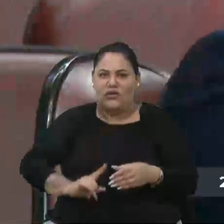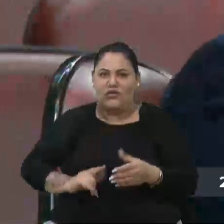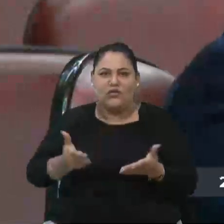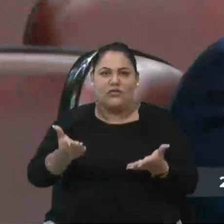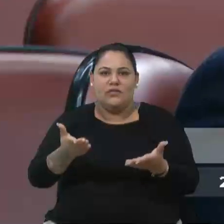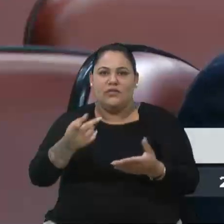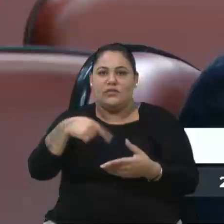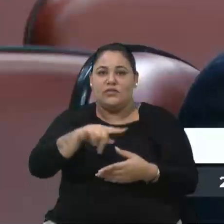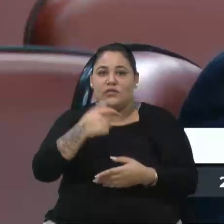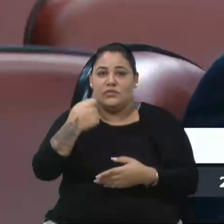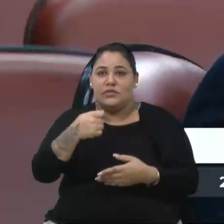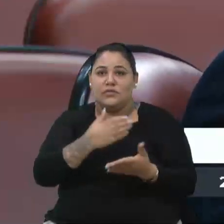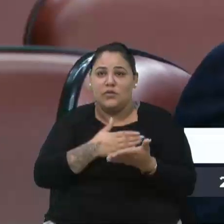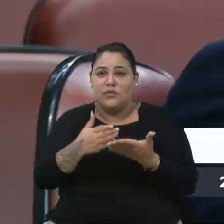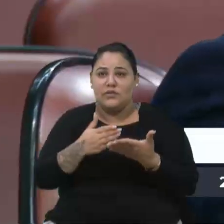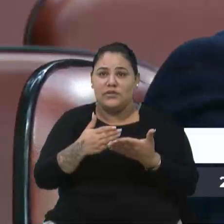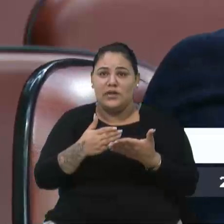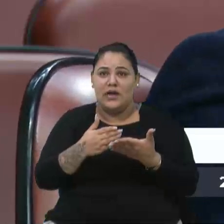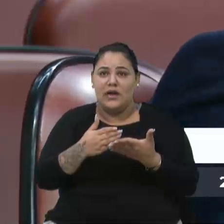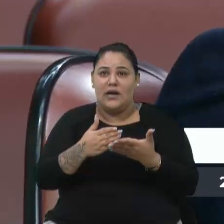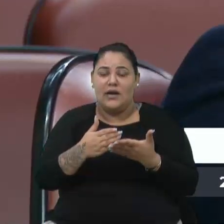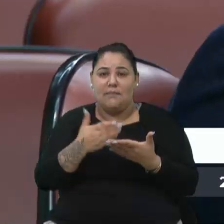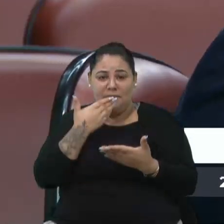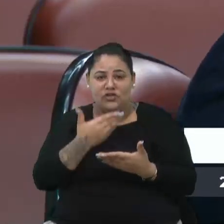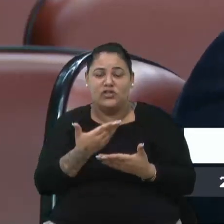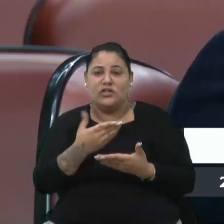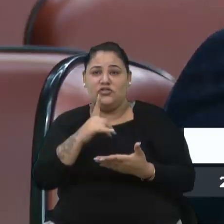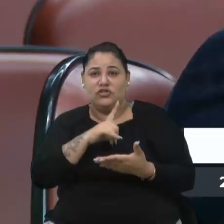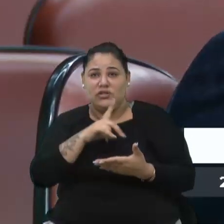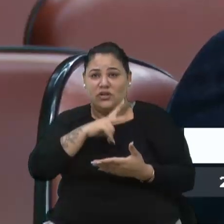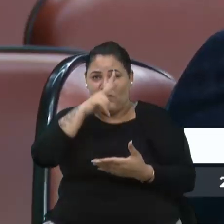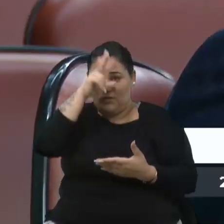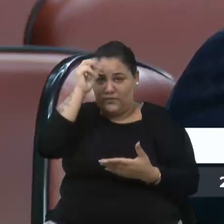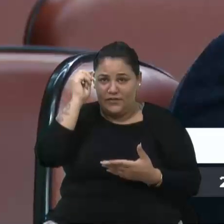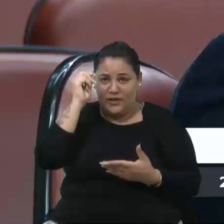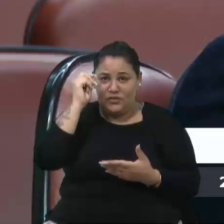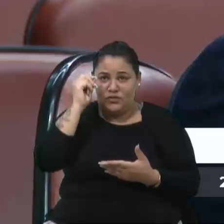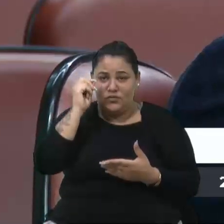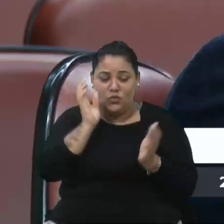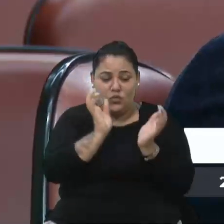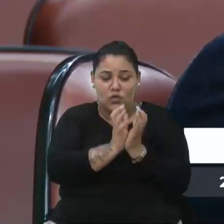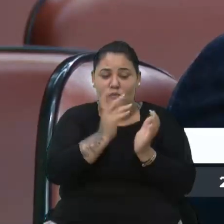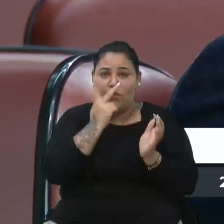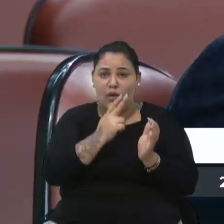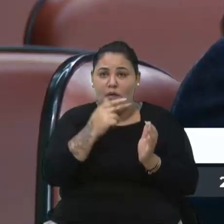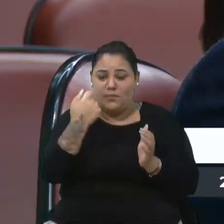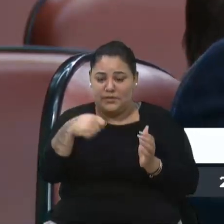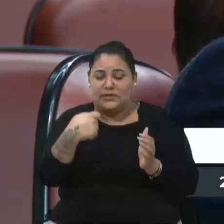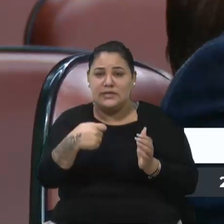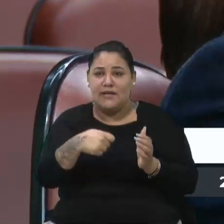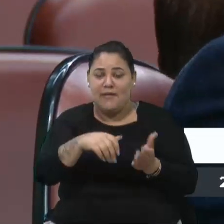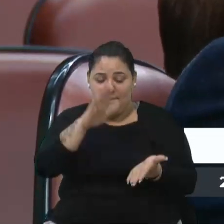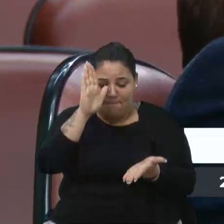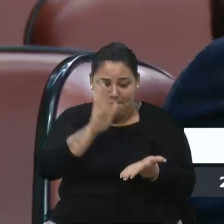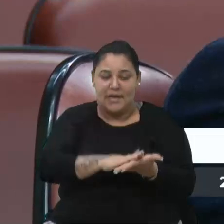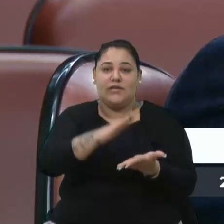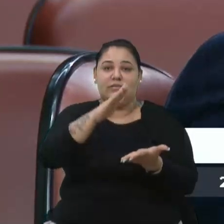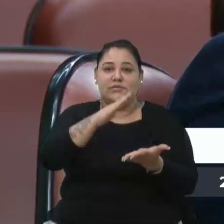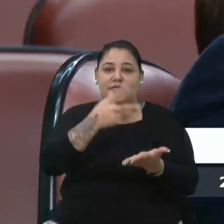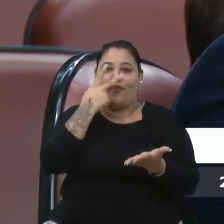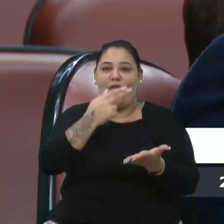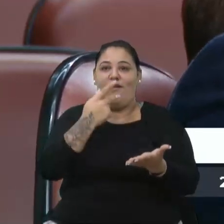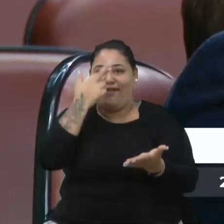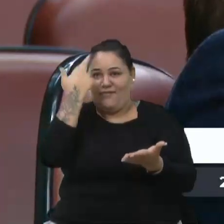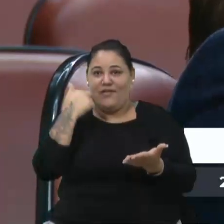a pedir. Nós temos um prefeito do mesmo partido que poderia exigir isso aí, teria que bater a mão na mesa, que nem diz o Rafael,